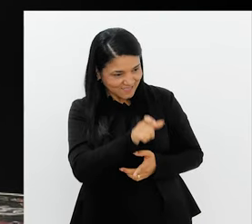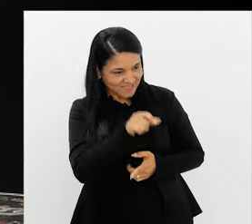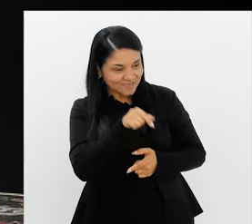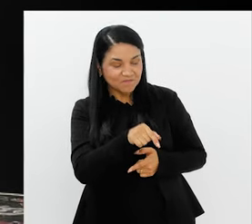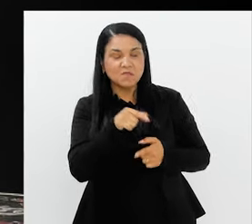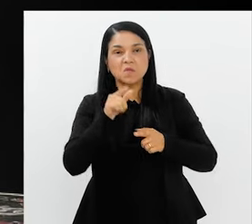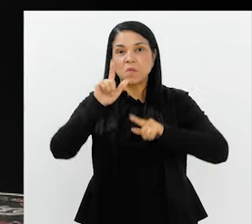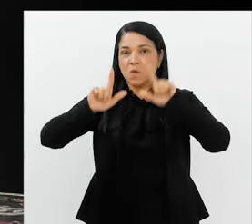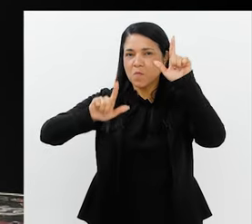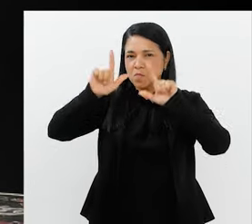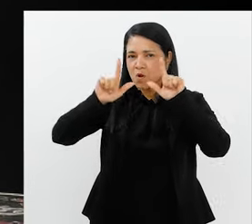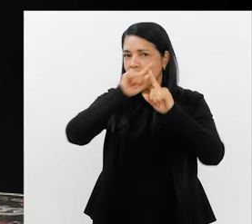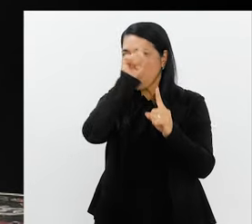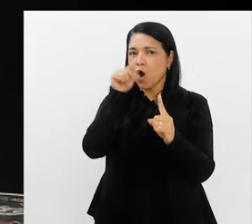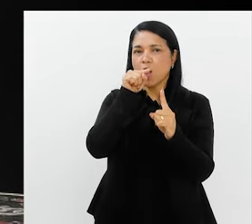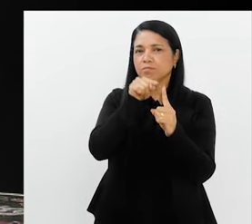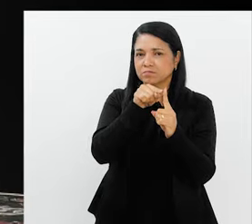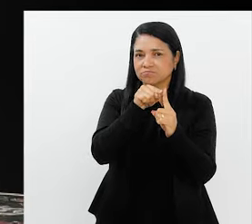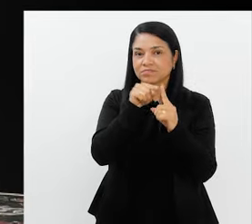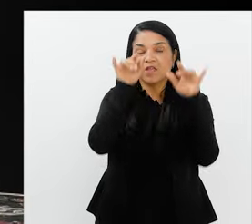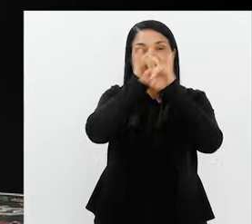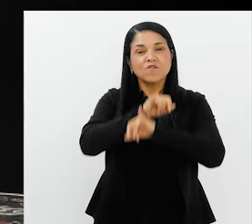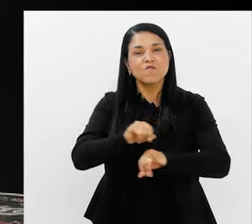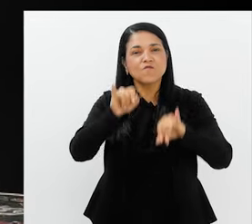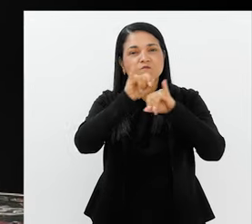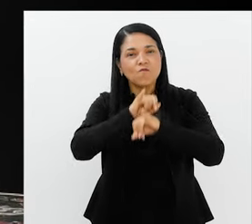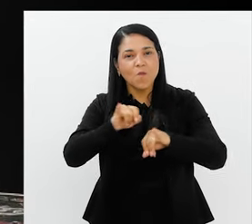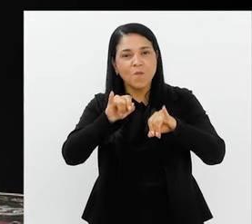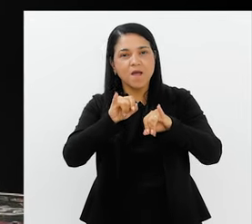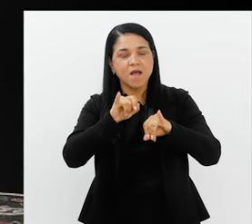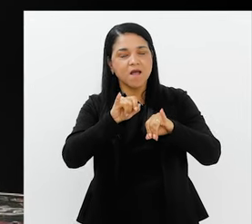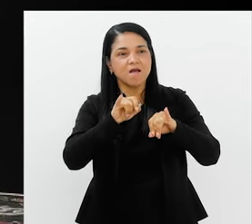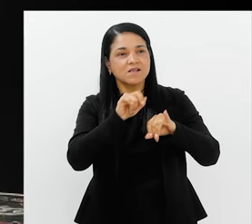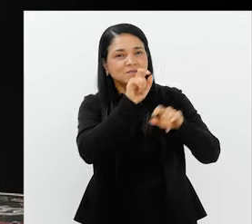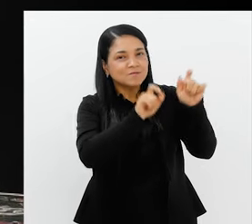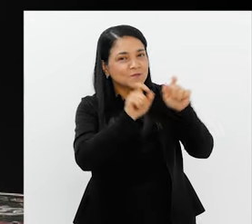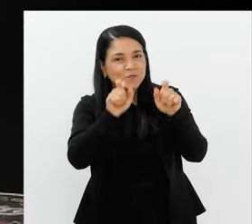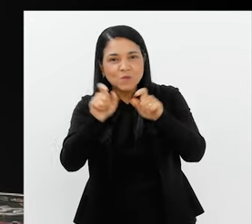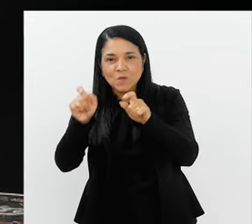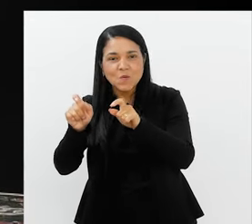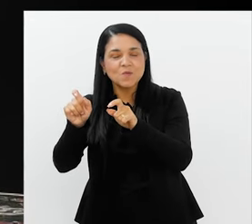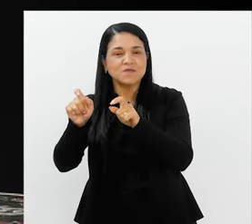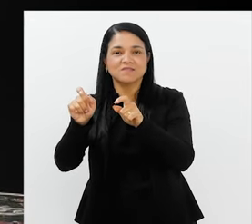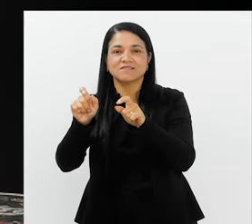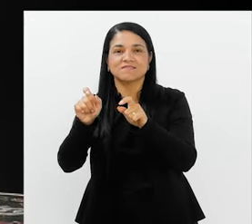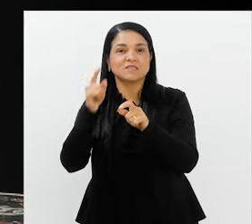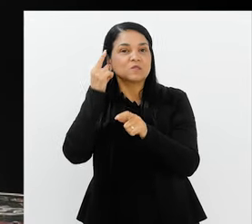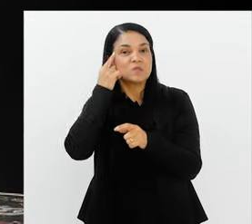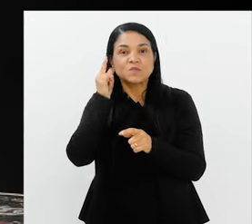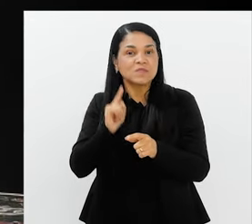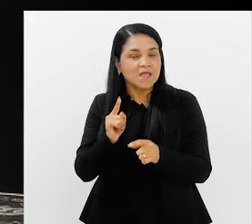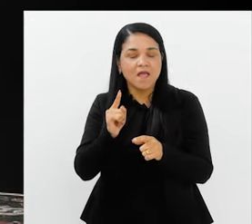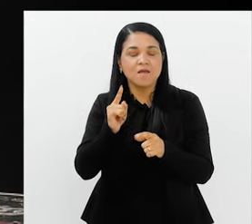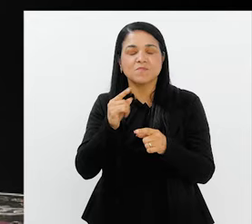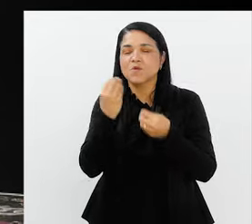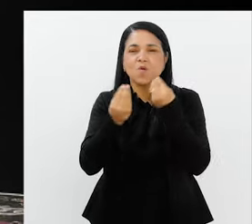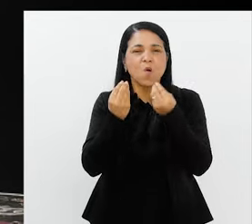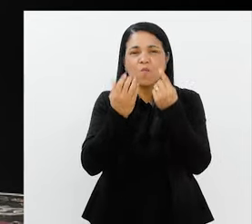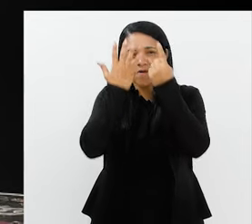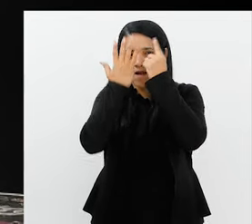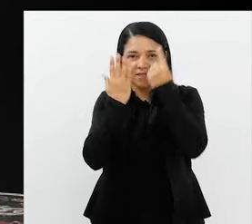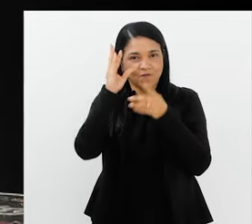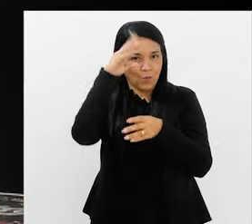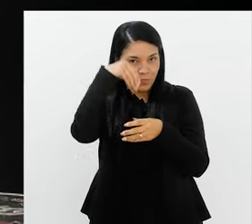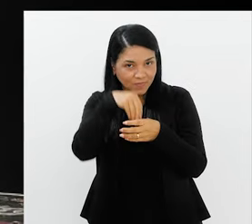você sabe que o nosso programa tem um objetivo que é informar a quem não milita dentro do universo carnavalesco,